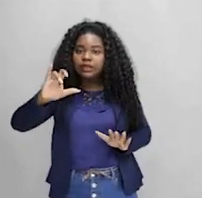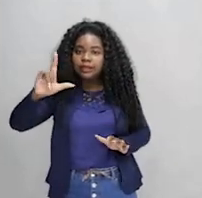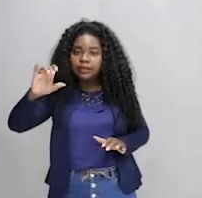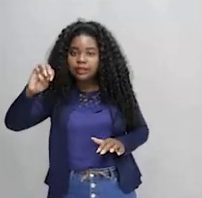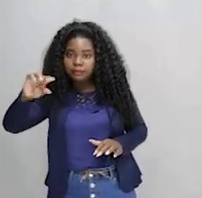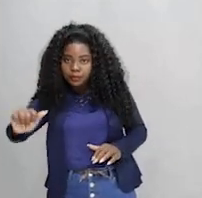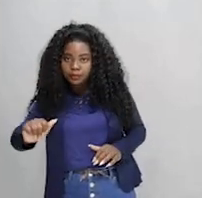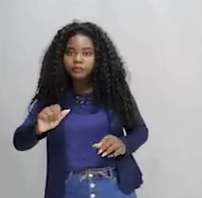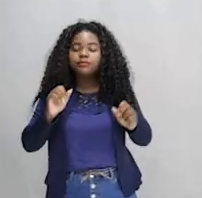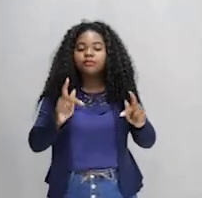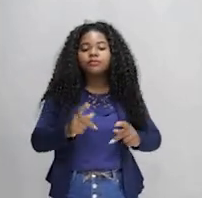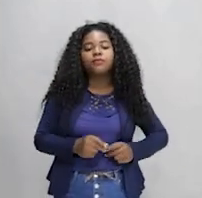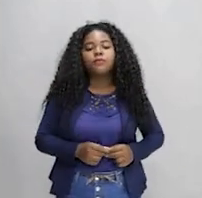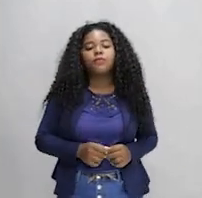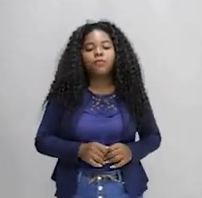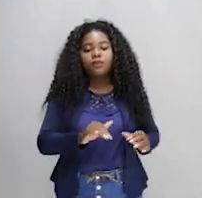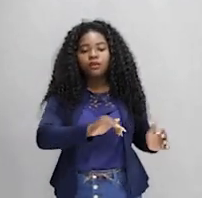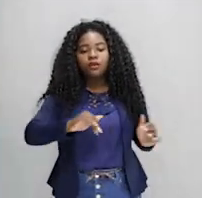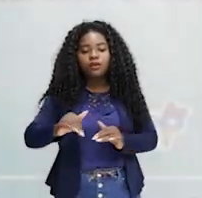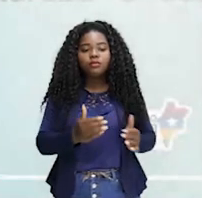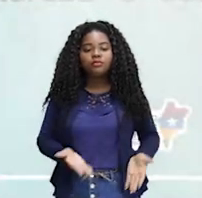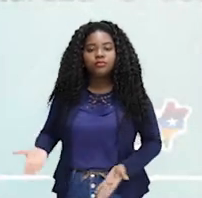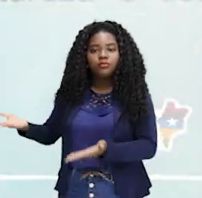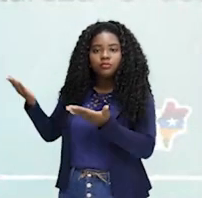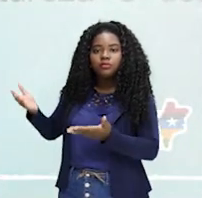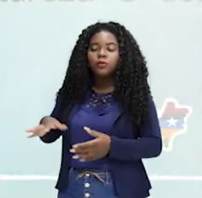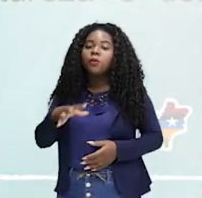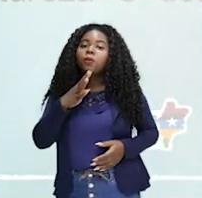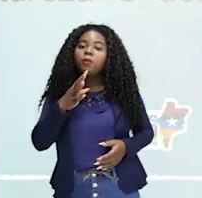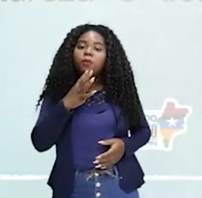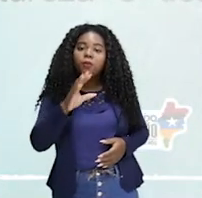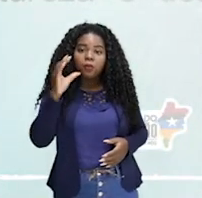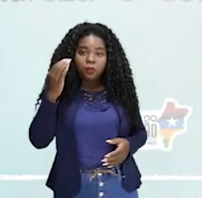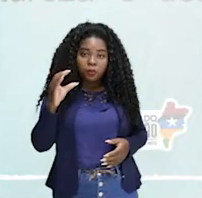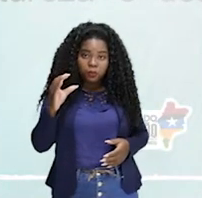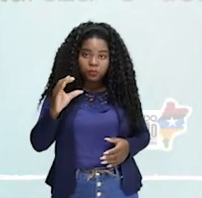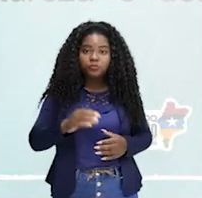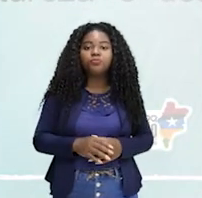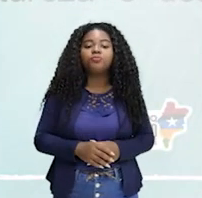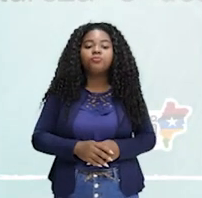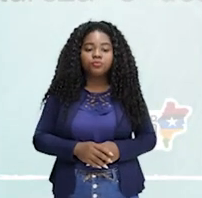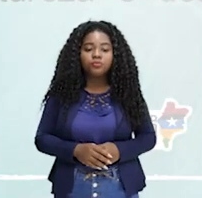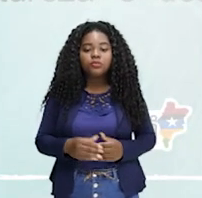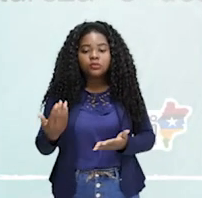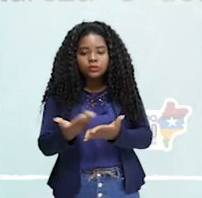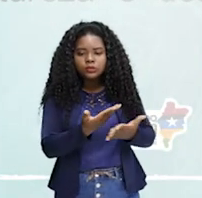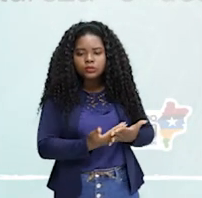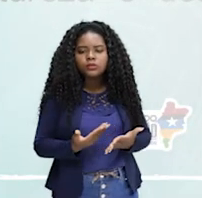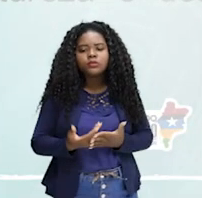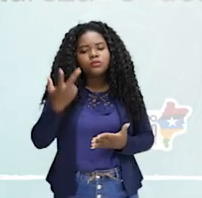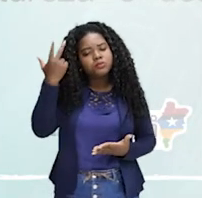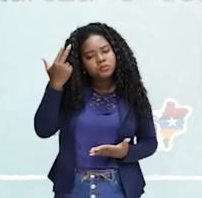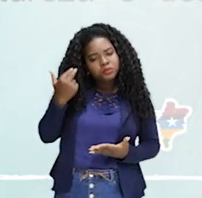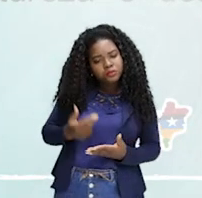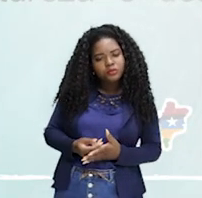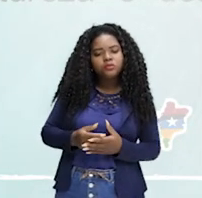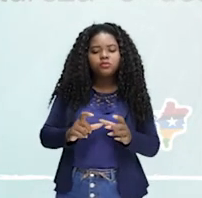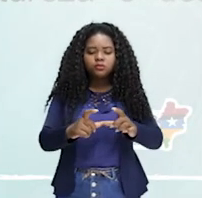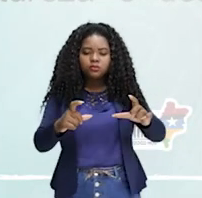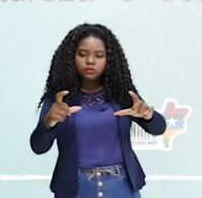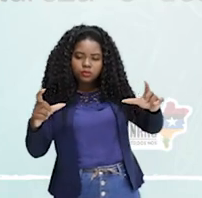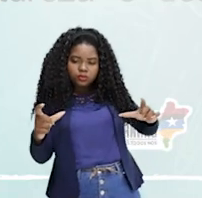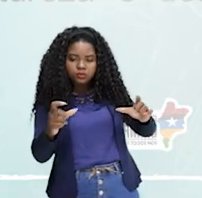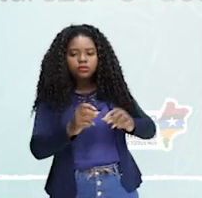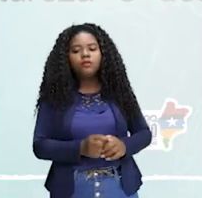isso. Então, com o avanço do conhecimento científico e das técnicas de estudo sobre o meio natural, ampliaram-se os alardes a